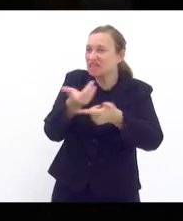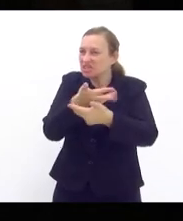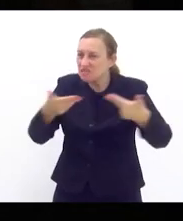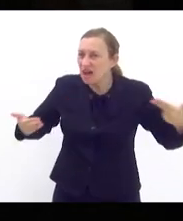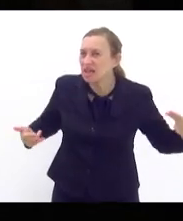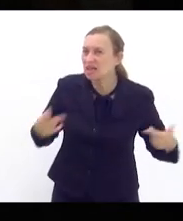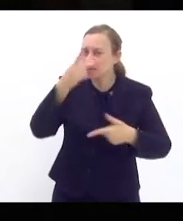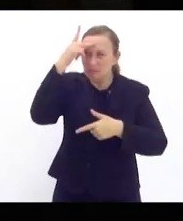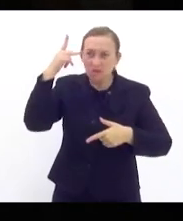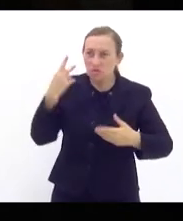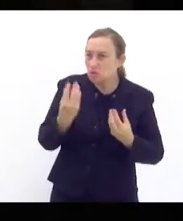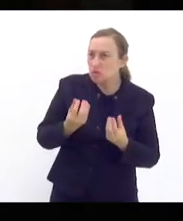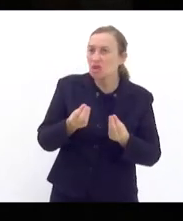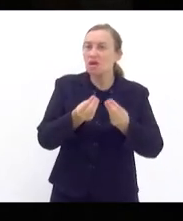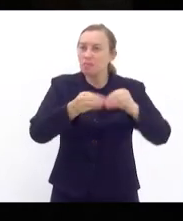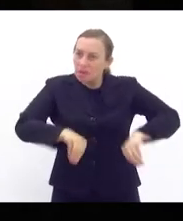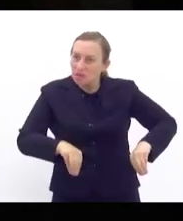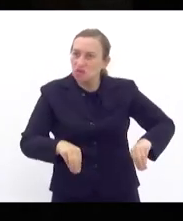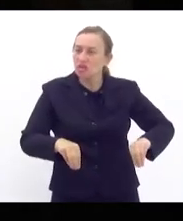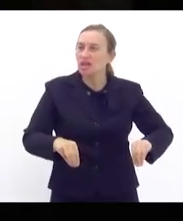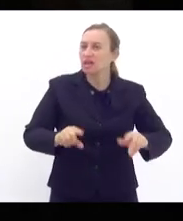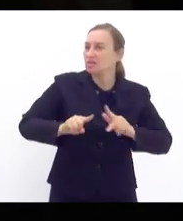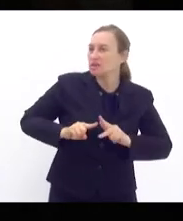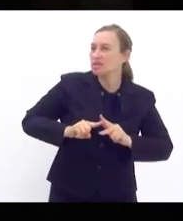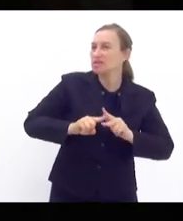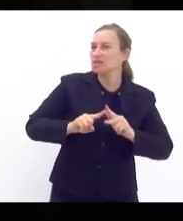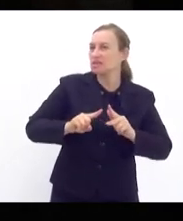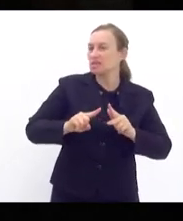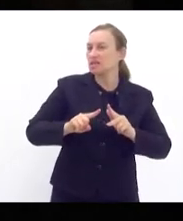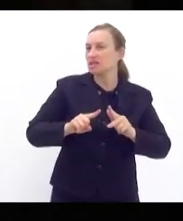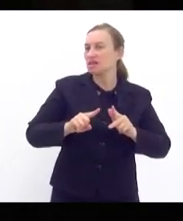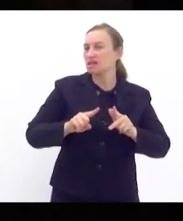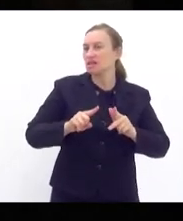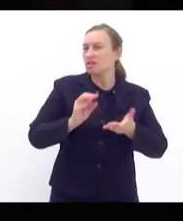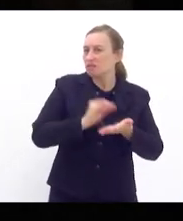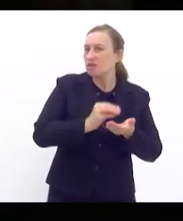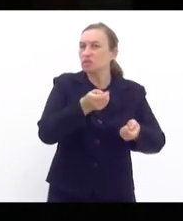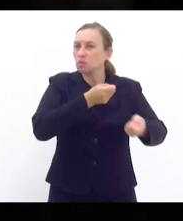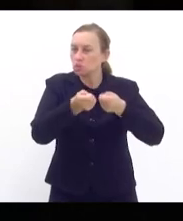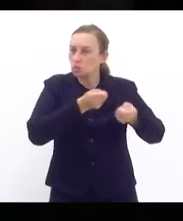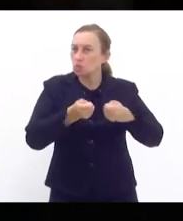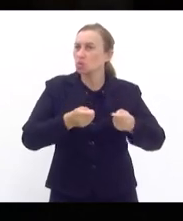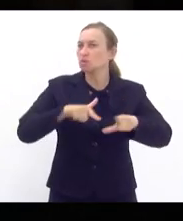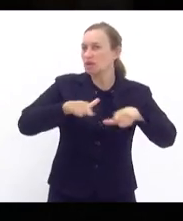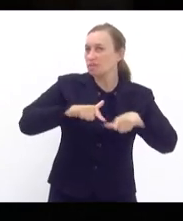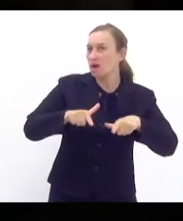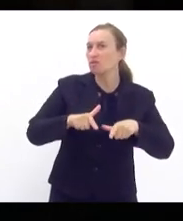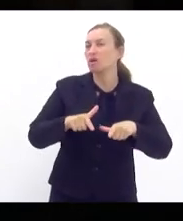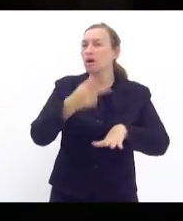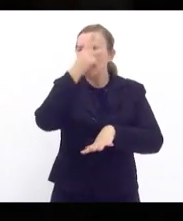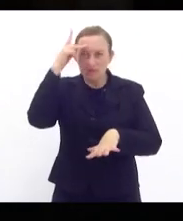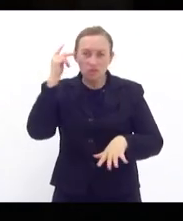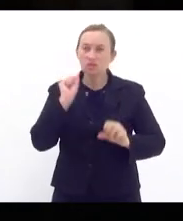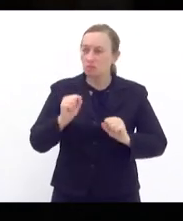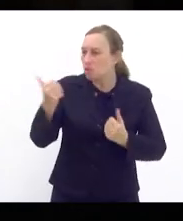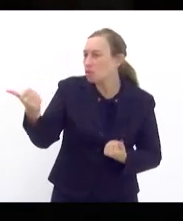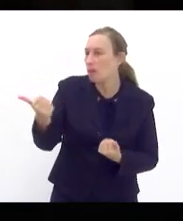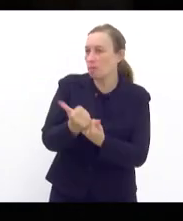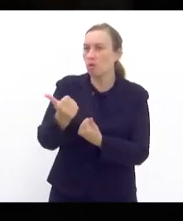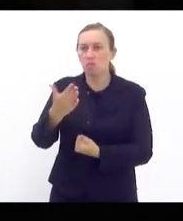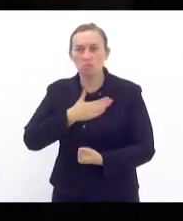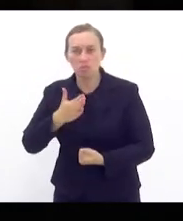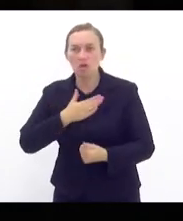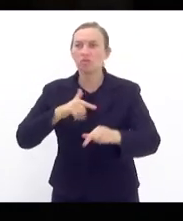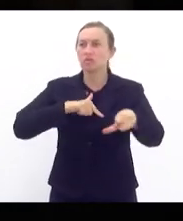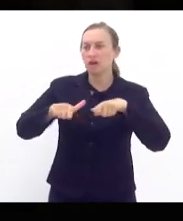atingidos por essa desregulamentação do trabalho e categoria essa que pode contar com meu apoio aqui com meu